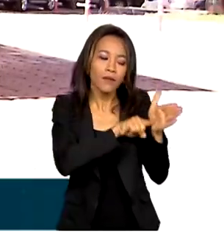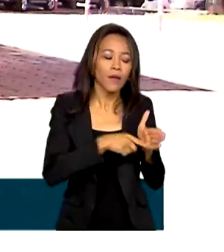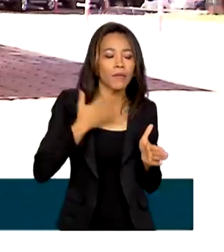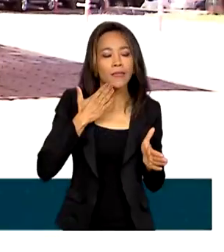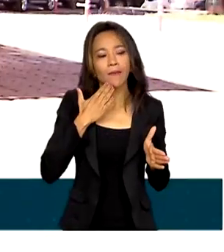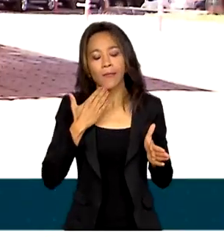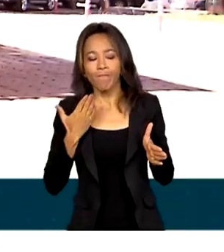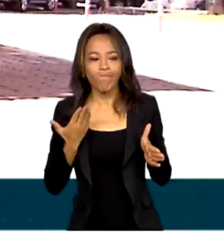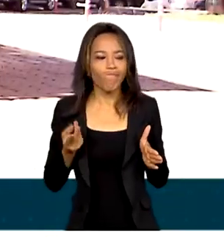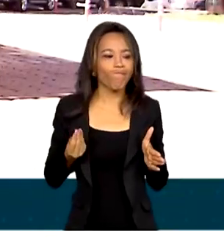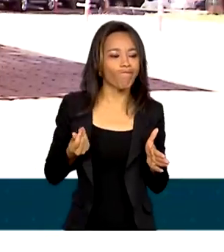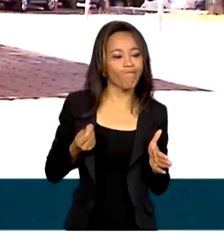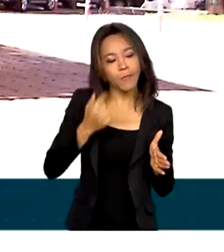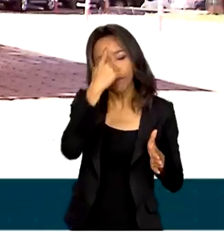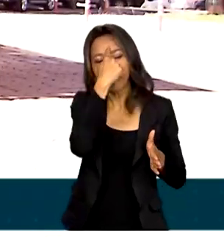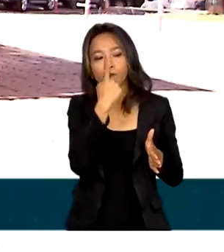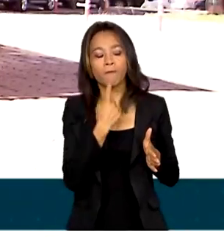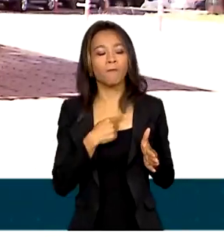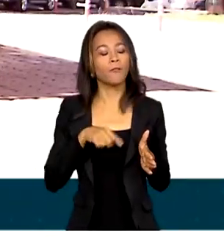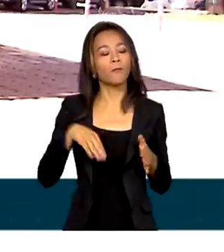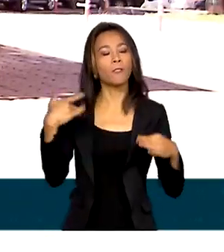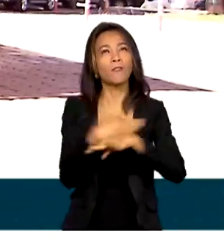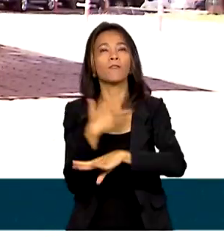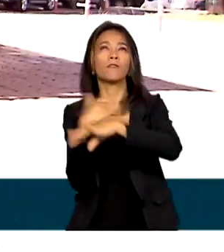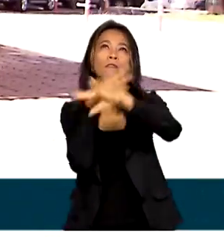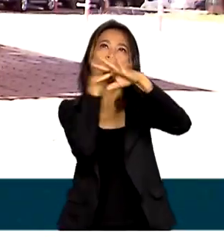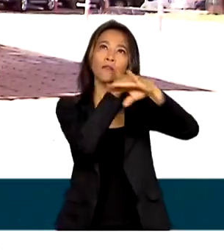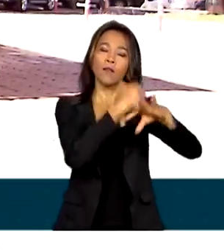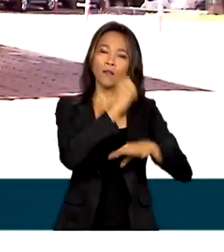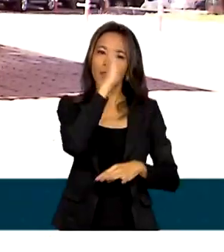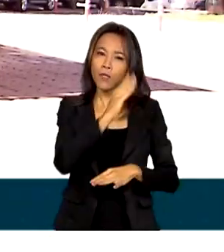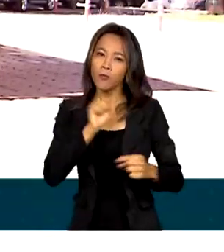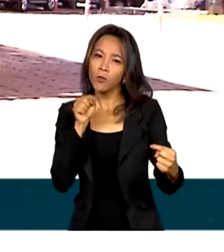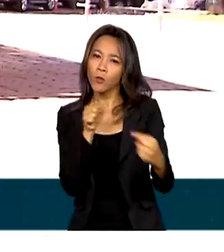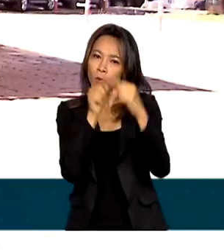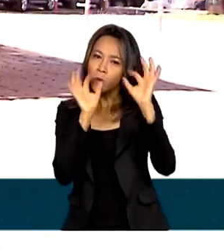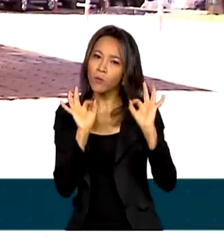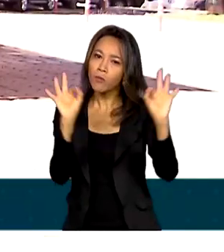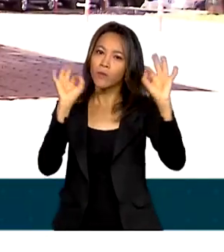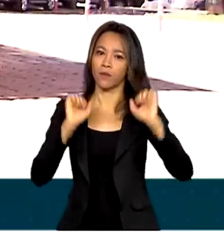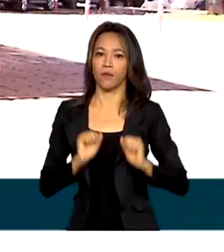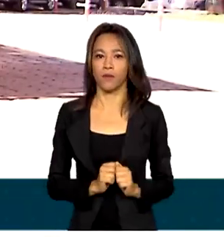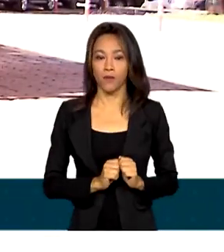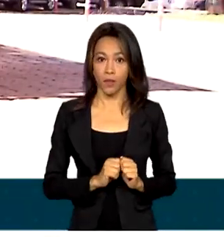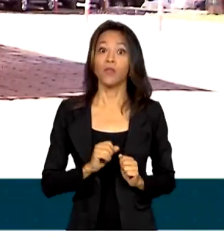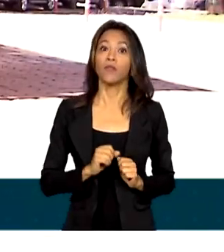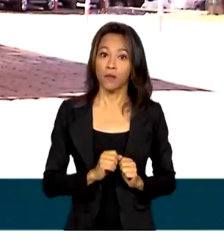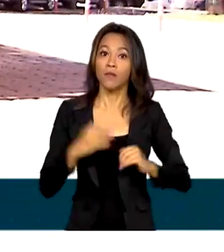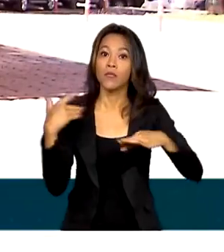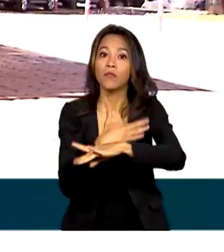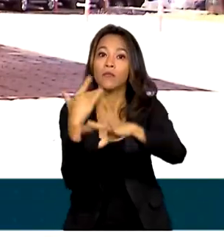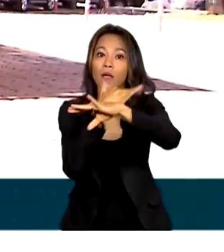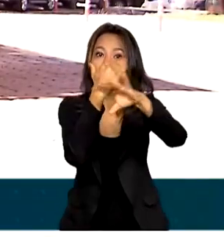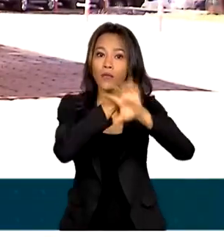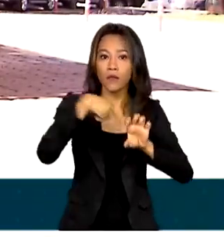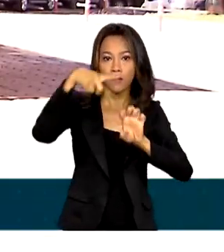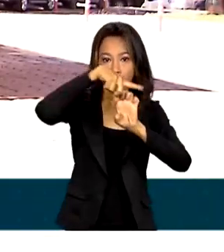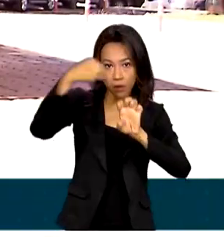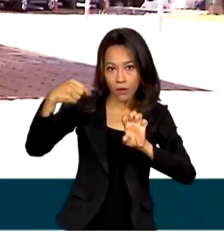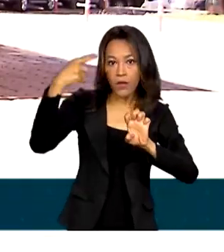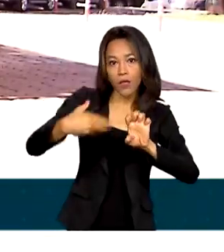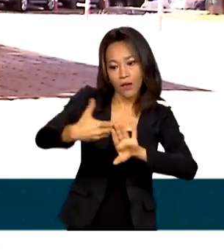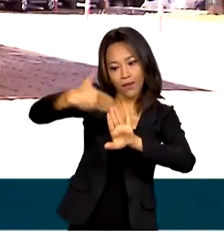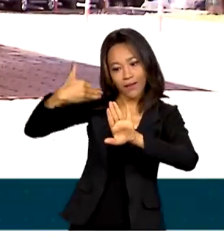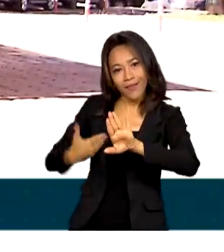saber qual o perfil das cidades brasileiras para negócios. E o Índice de Cidades Empreendedoras, formulada pela